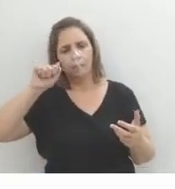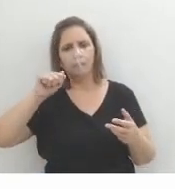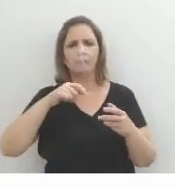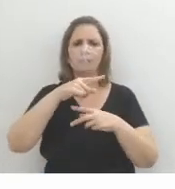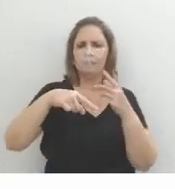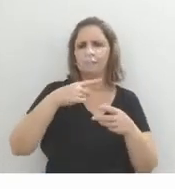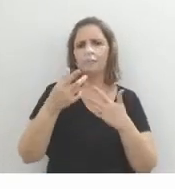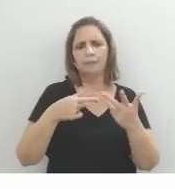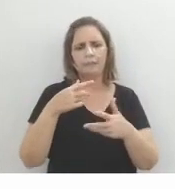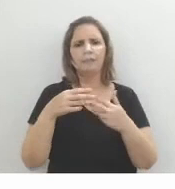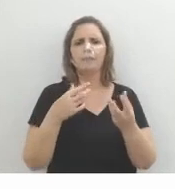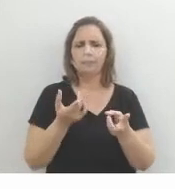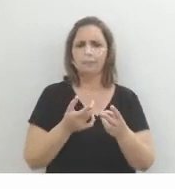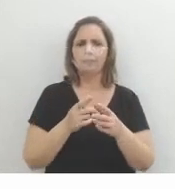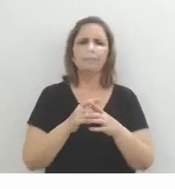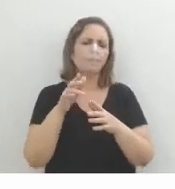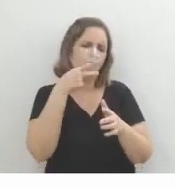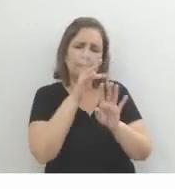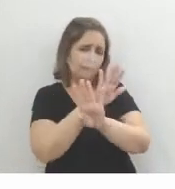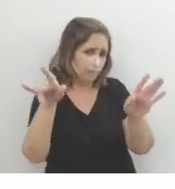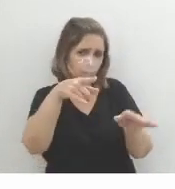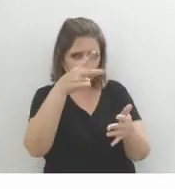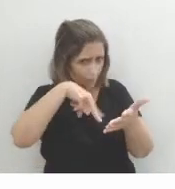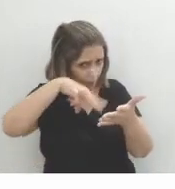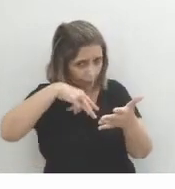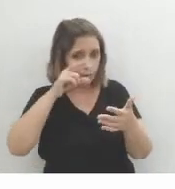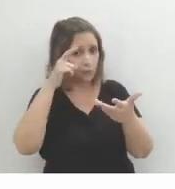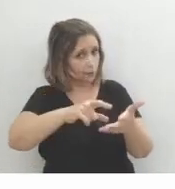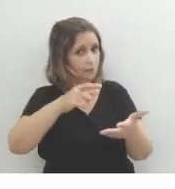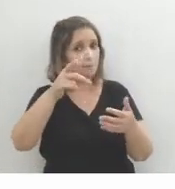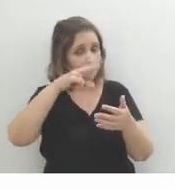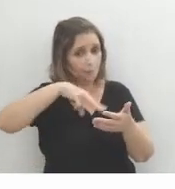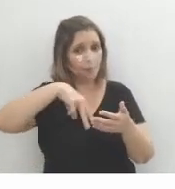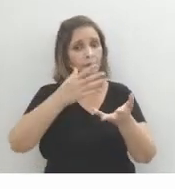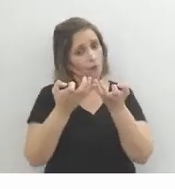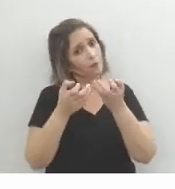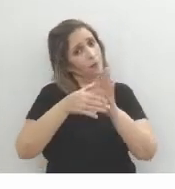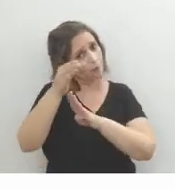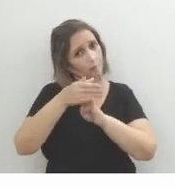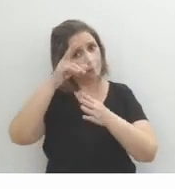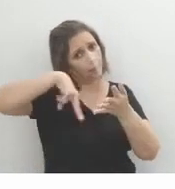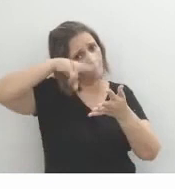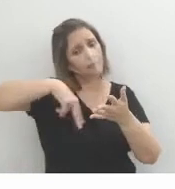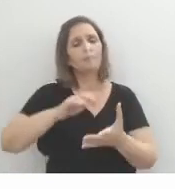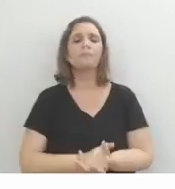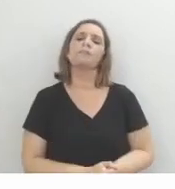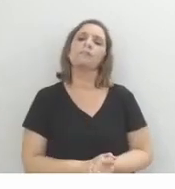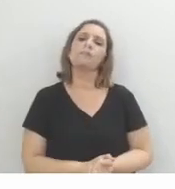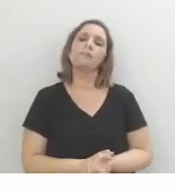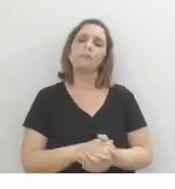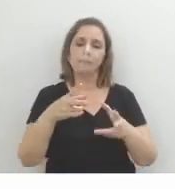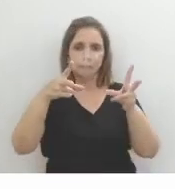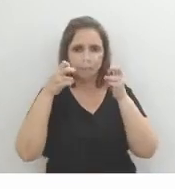aí rola... né? Eu não vou dizer, porque senão o pessoal não vai ler, mas eu sugiro a leitura desse conto, A Cartomante. E